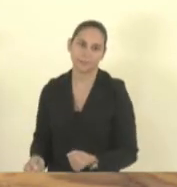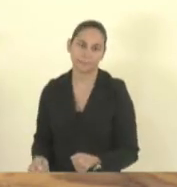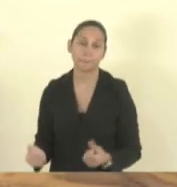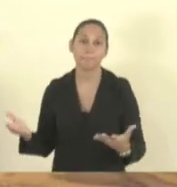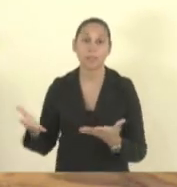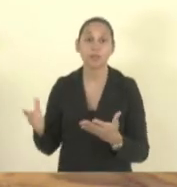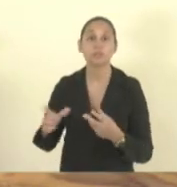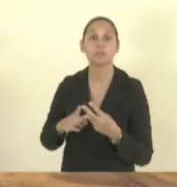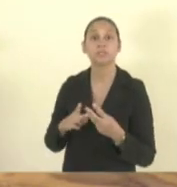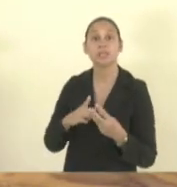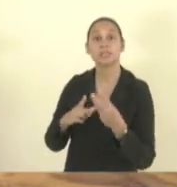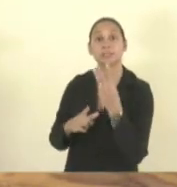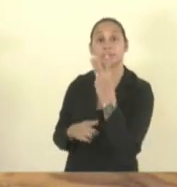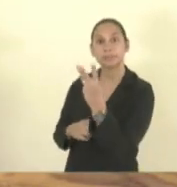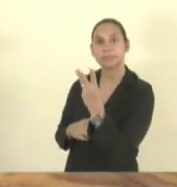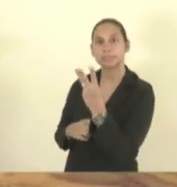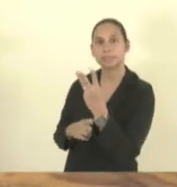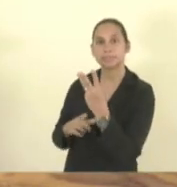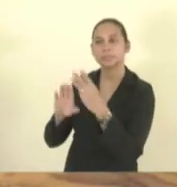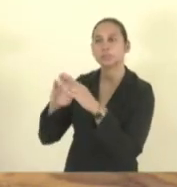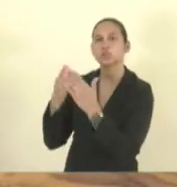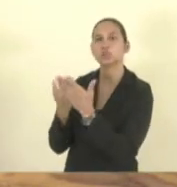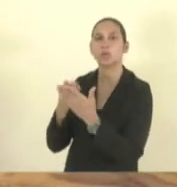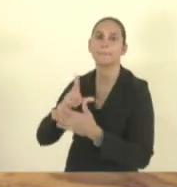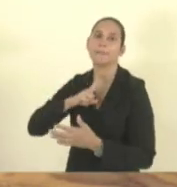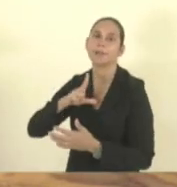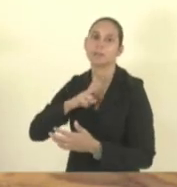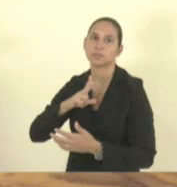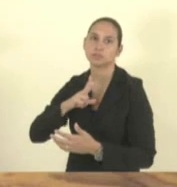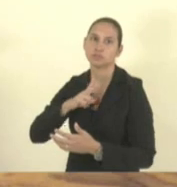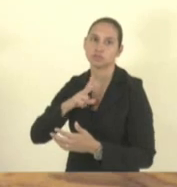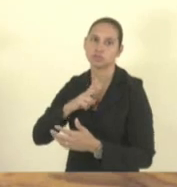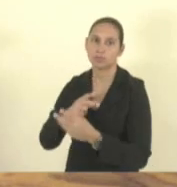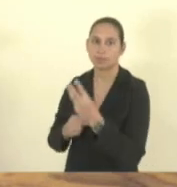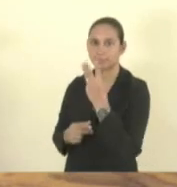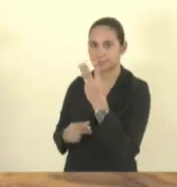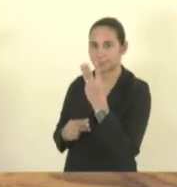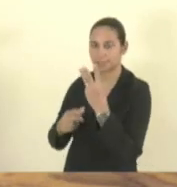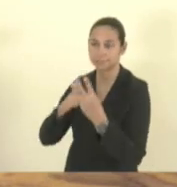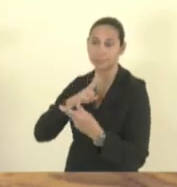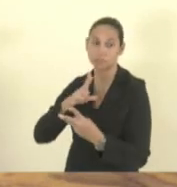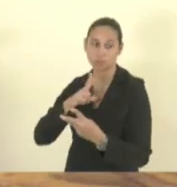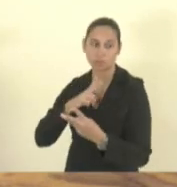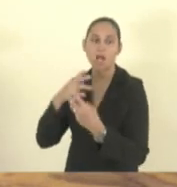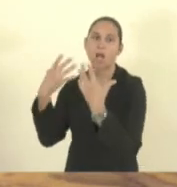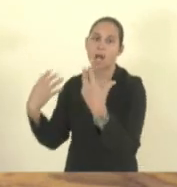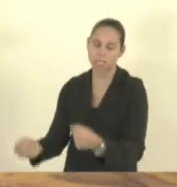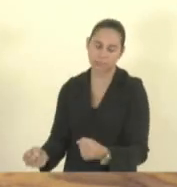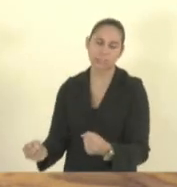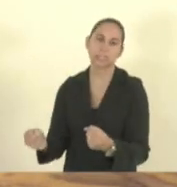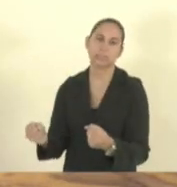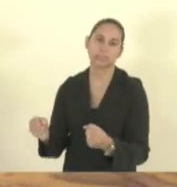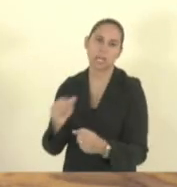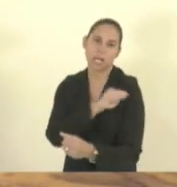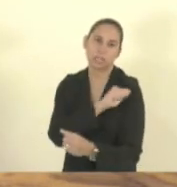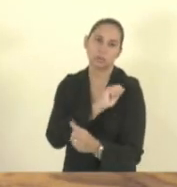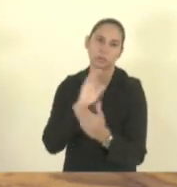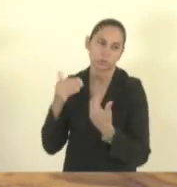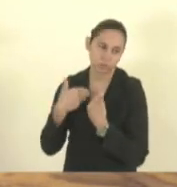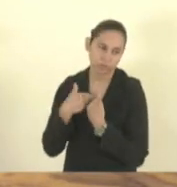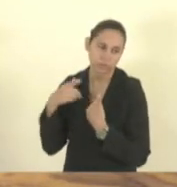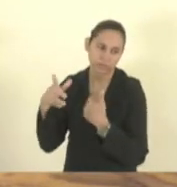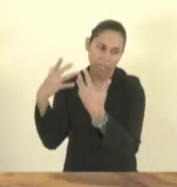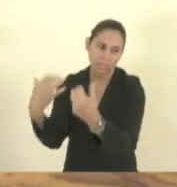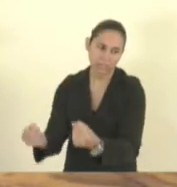escolas sobrecarregadas na rede privada de ensino e eu entendo o seu lado Eduardo eu